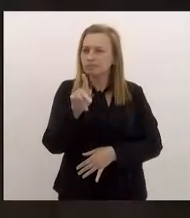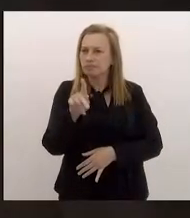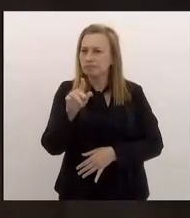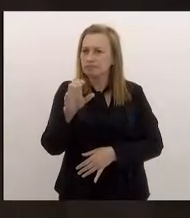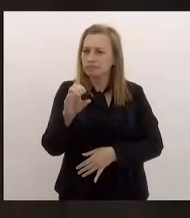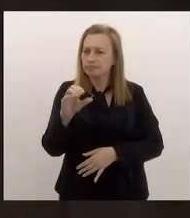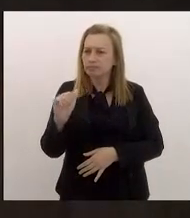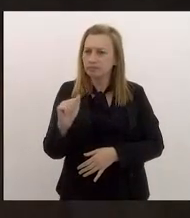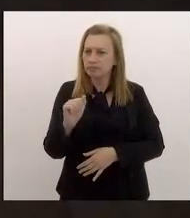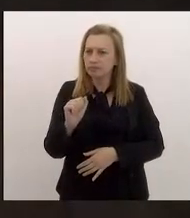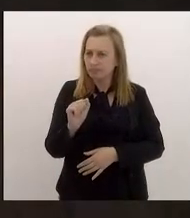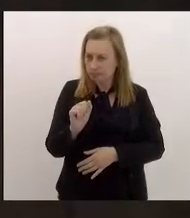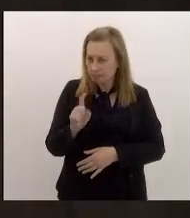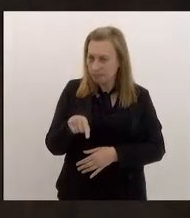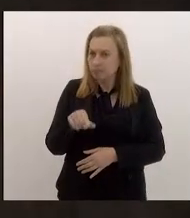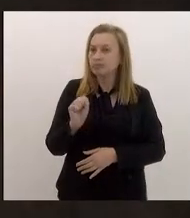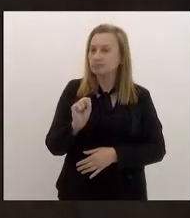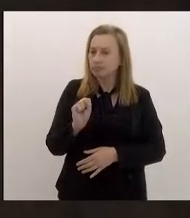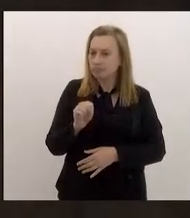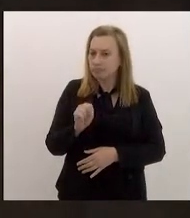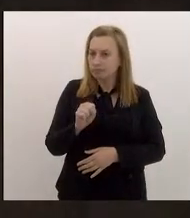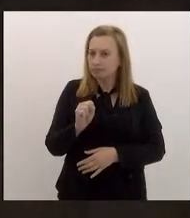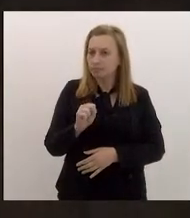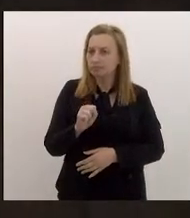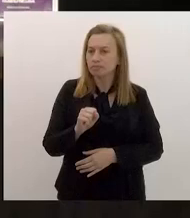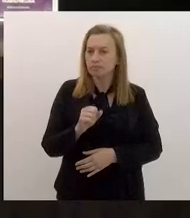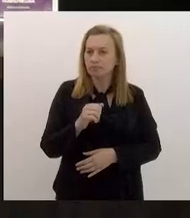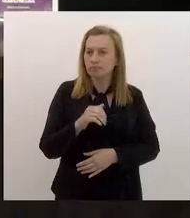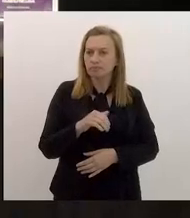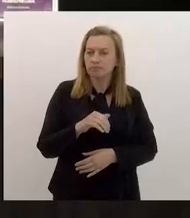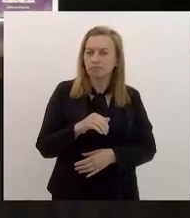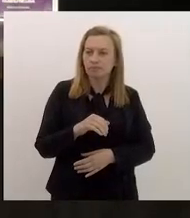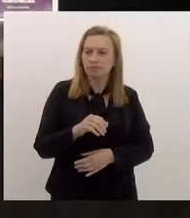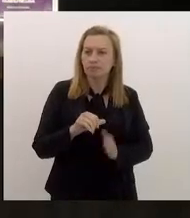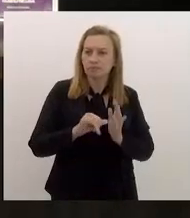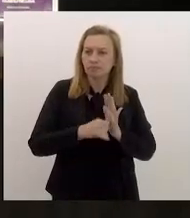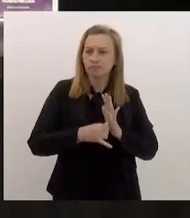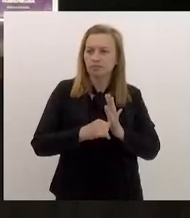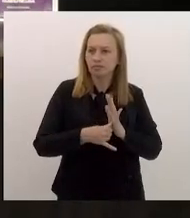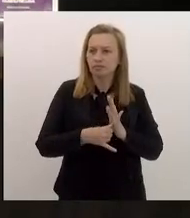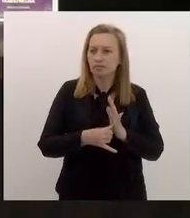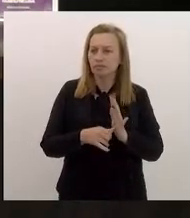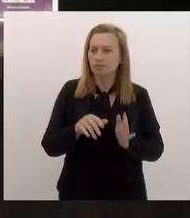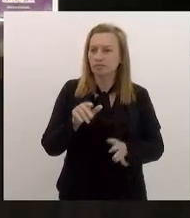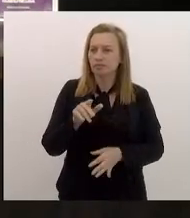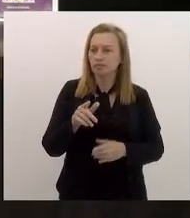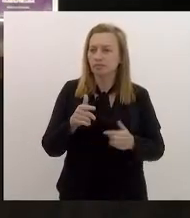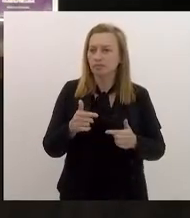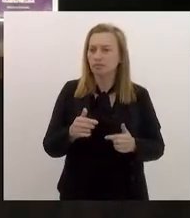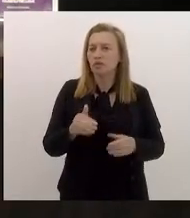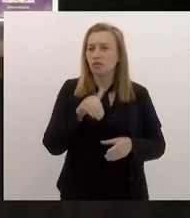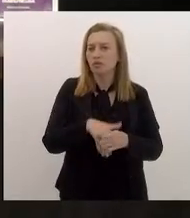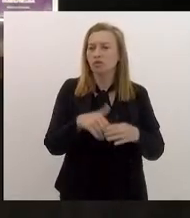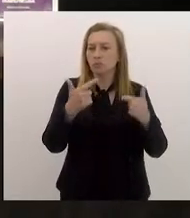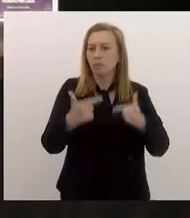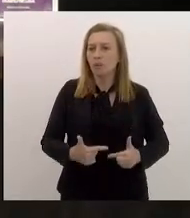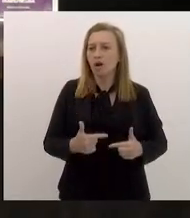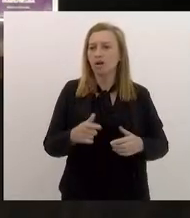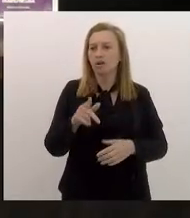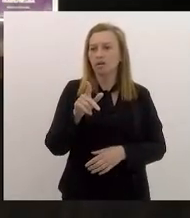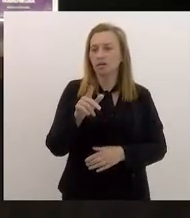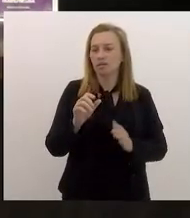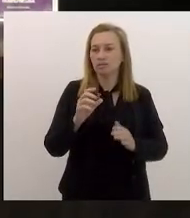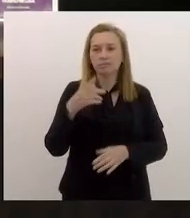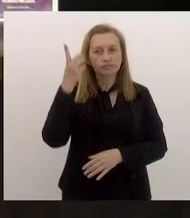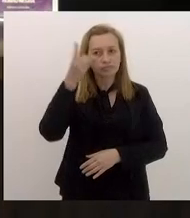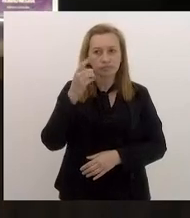IPCA, né? Então, fazer constar no Diário Oficial o voto de abstenção do deputado Alexandre Freitas.